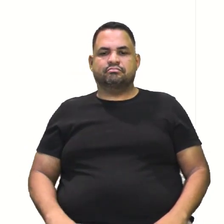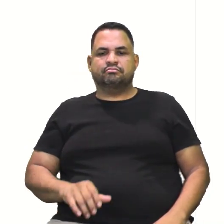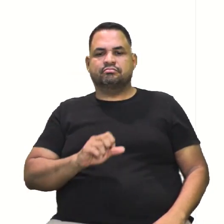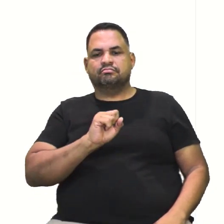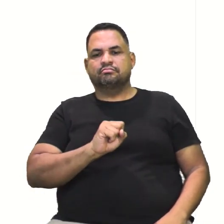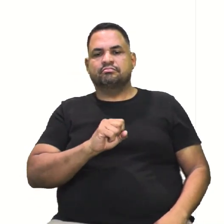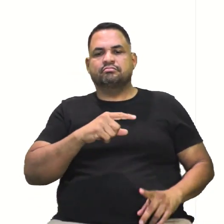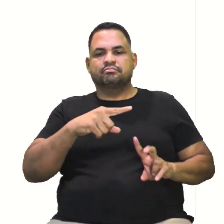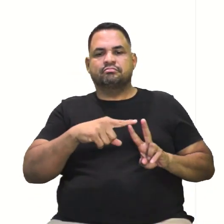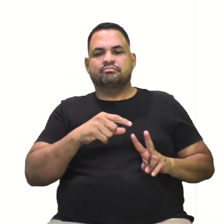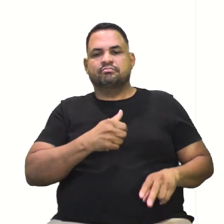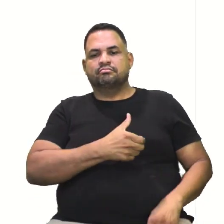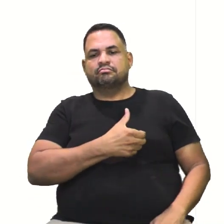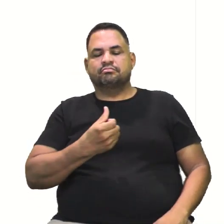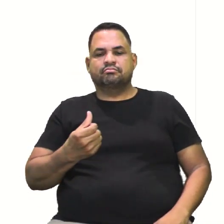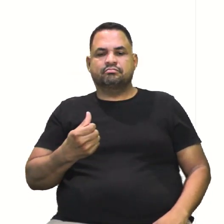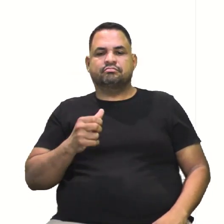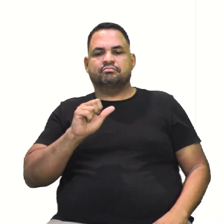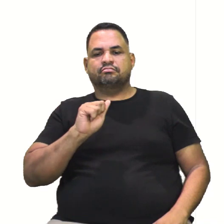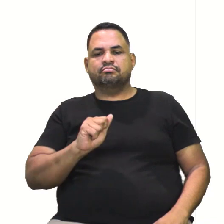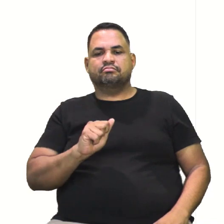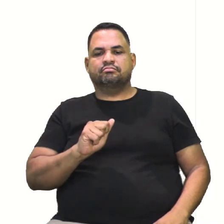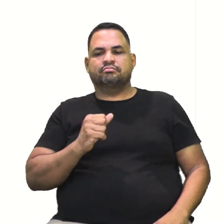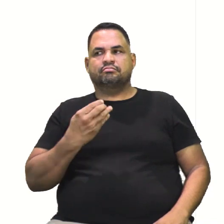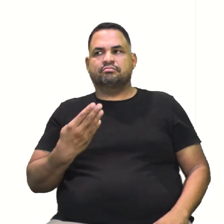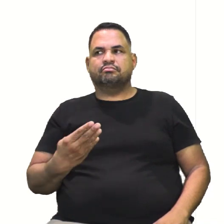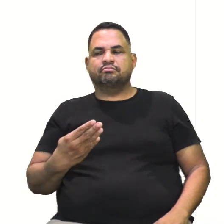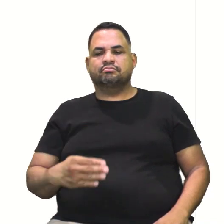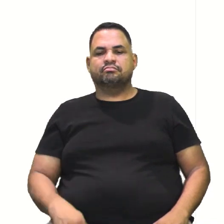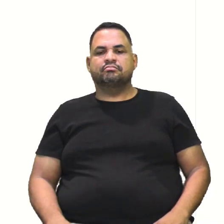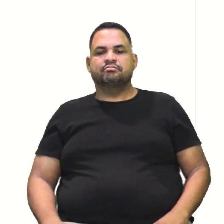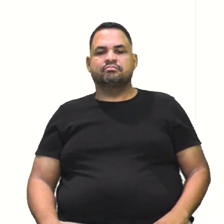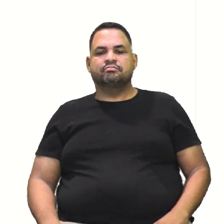Então, meu A é raiz de 16, o meu A é 4.